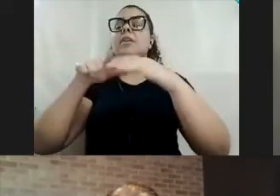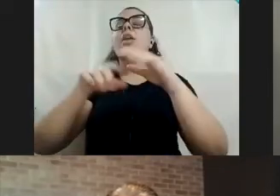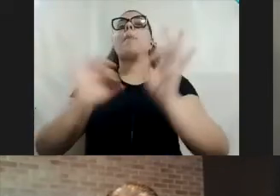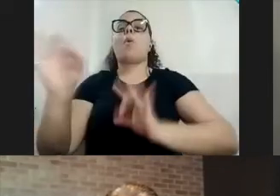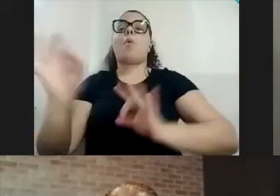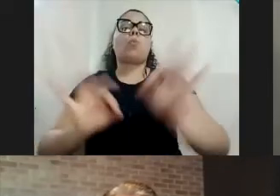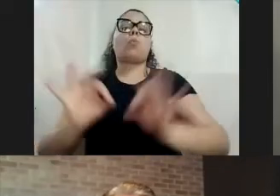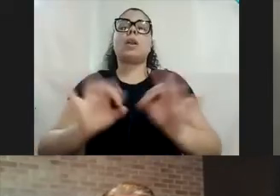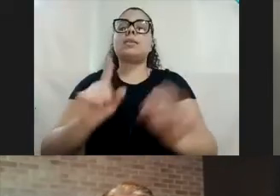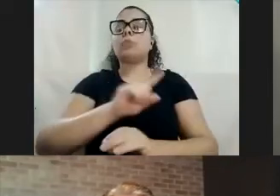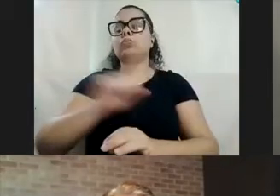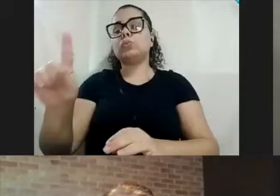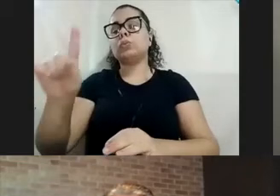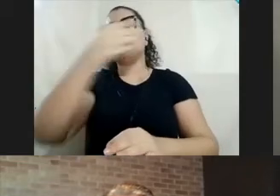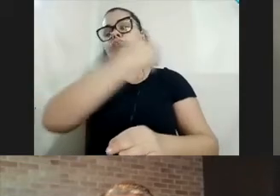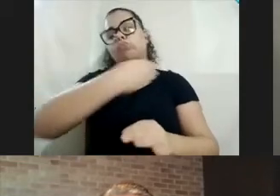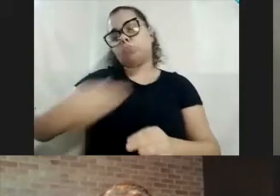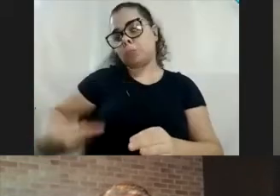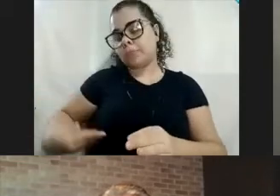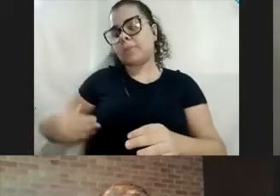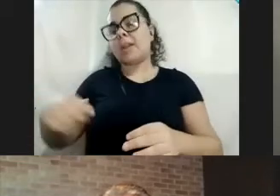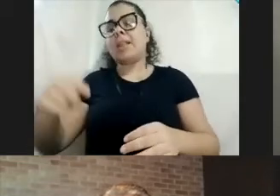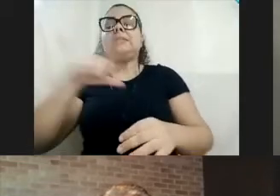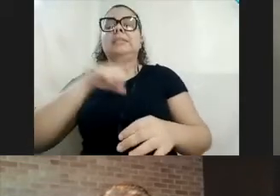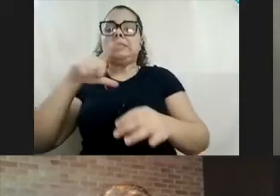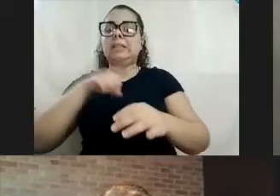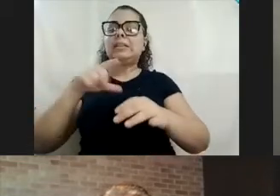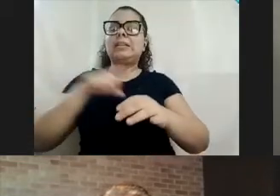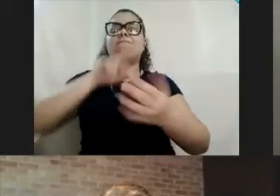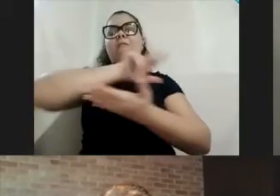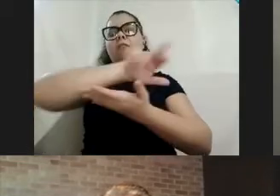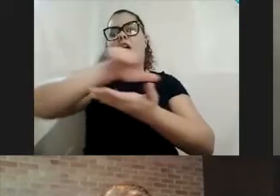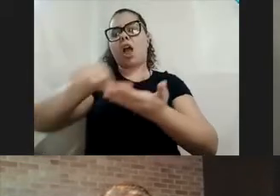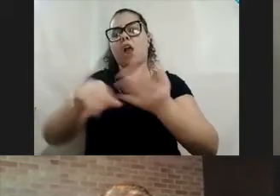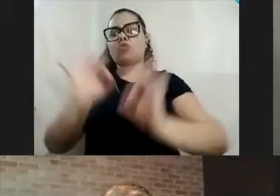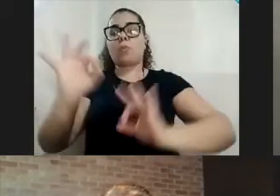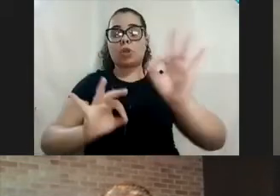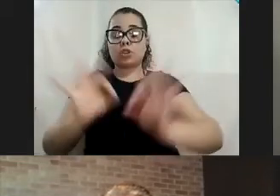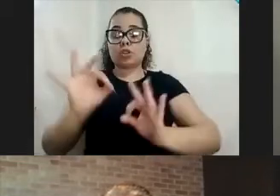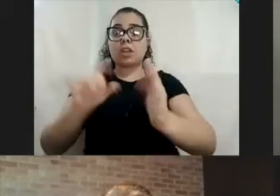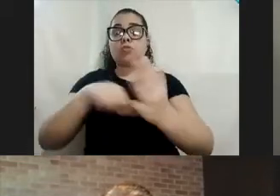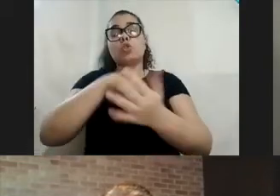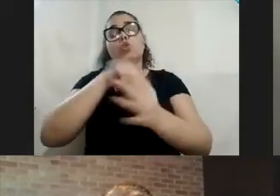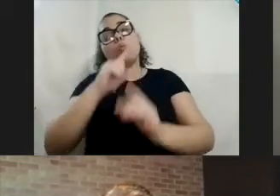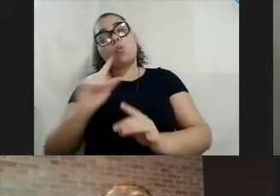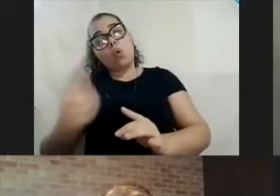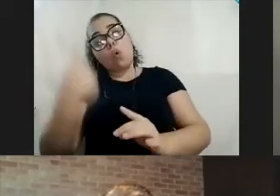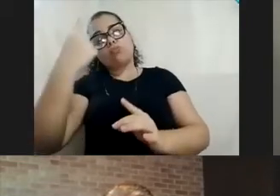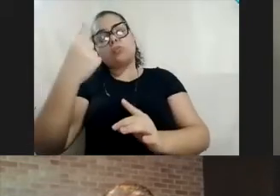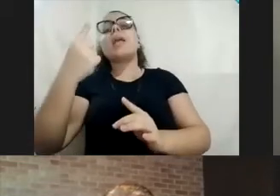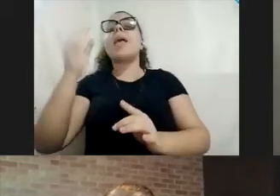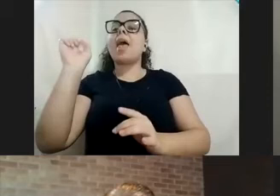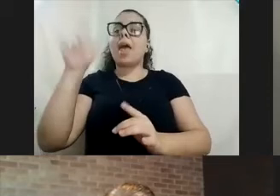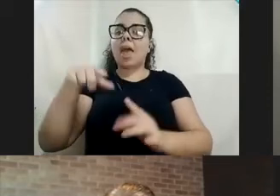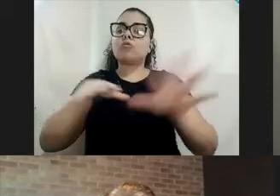governamental, ela tem vários braços, vários projetos, e um deles é o Movimento Dau, que é por onde a gente está lançando